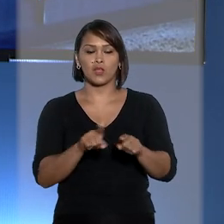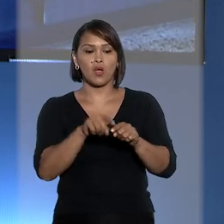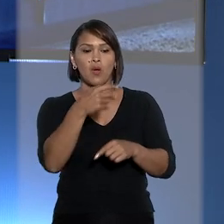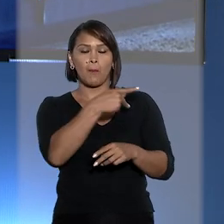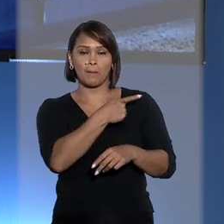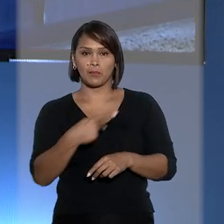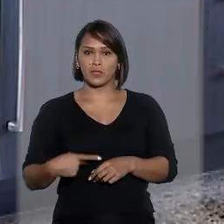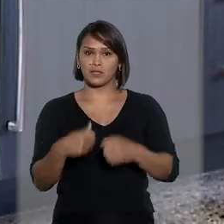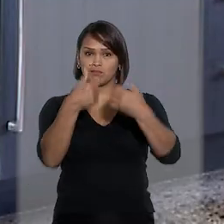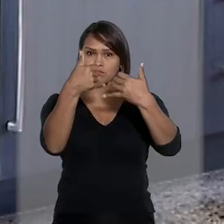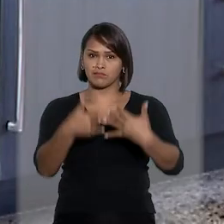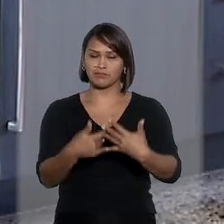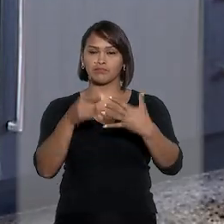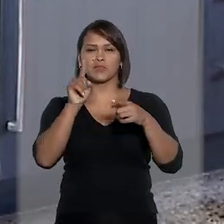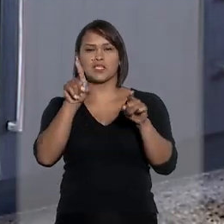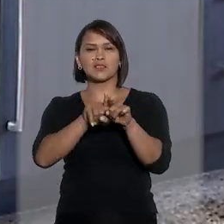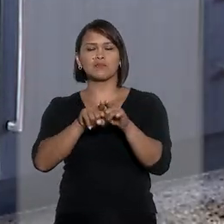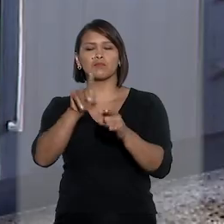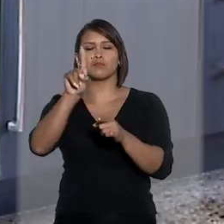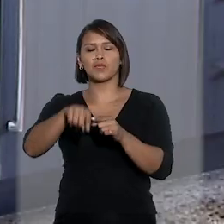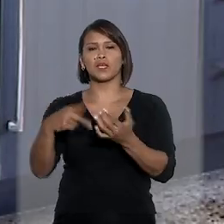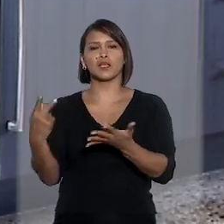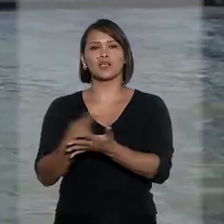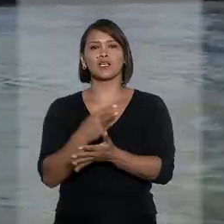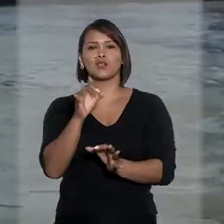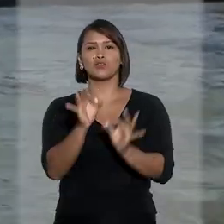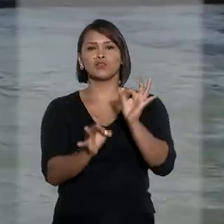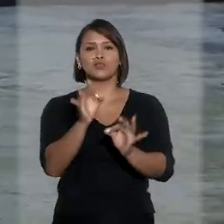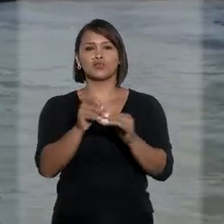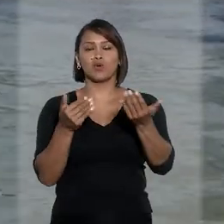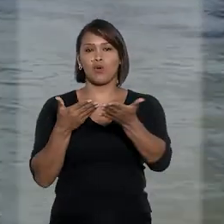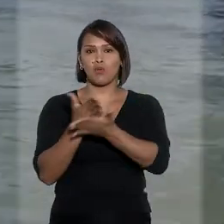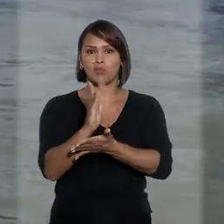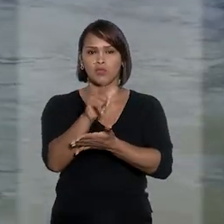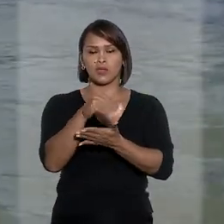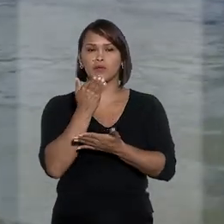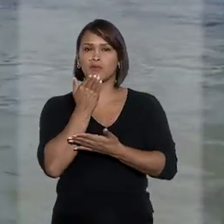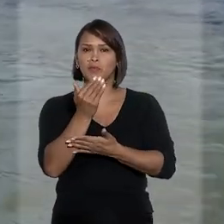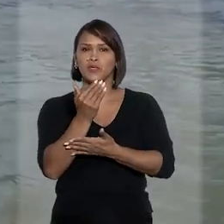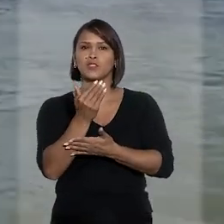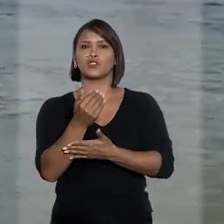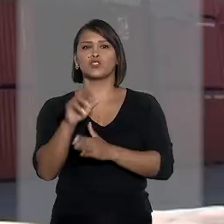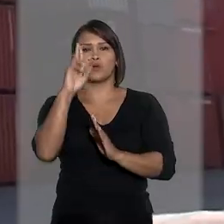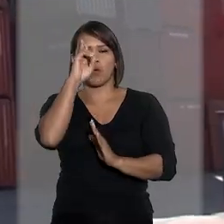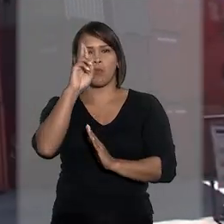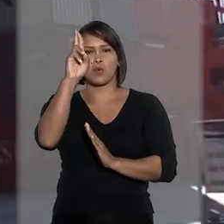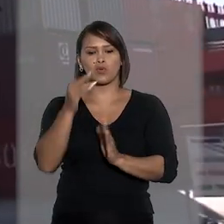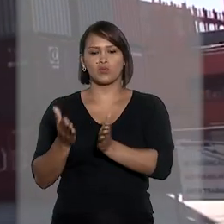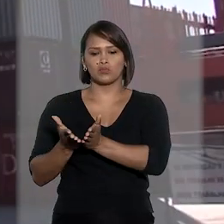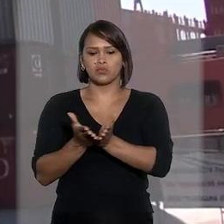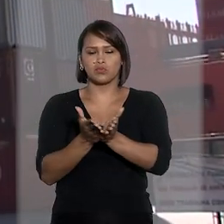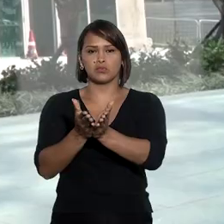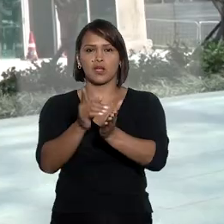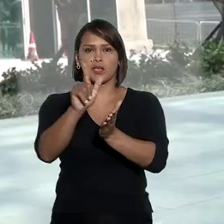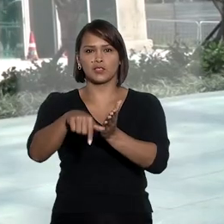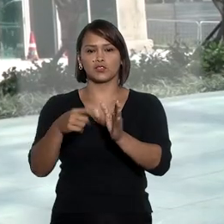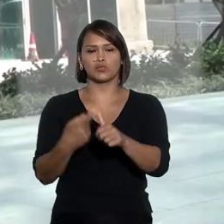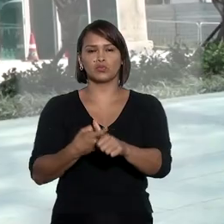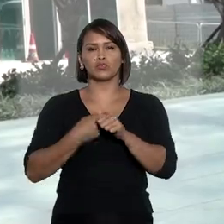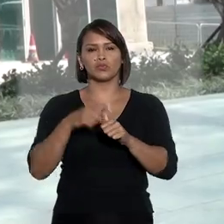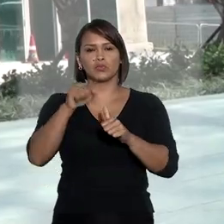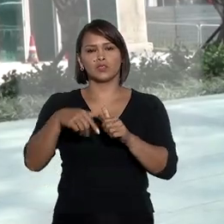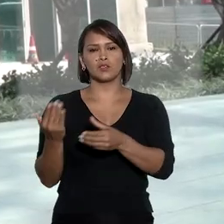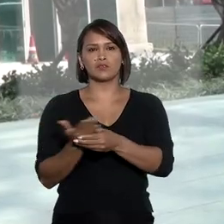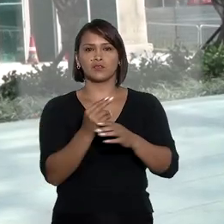presidente do Superior Tribunal de Justiça, ministro Humberto Martins, julgou procedente o pedido da Autoridade Portuária de Santos de